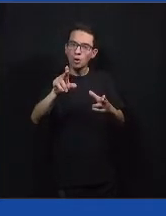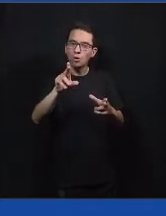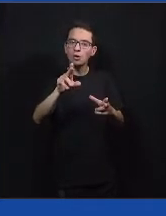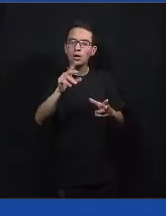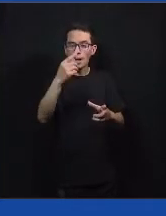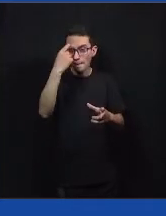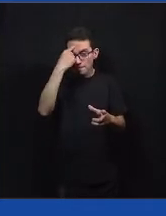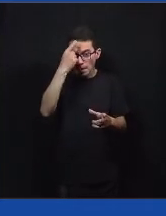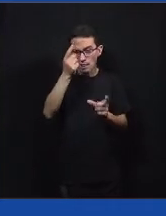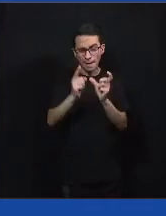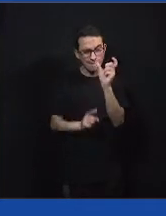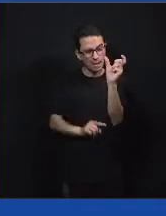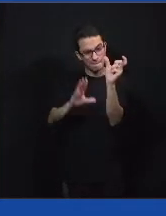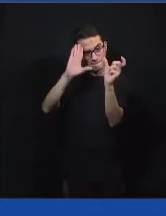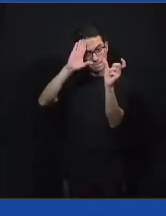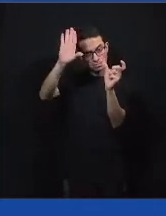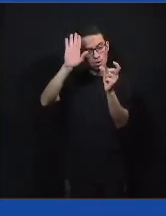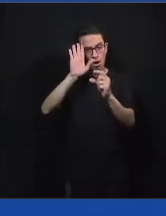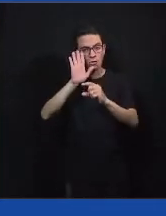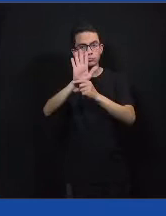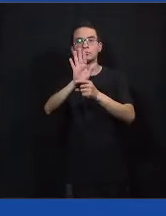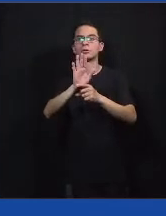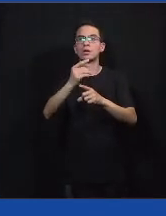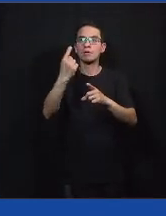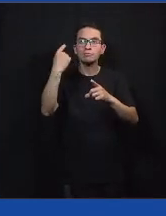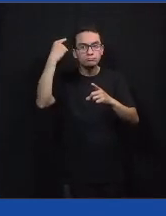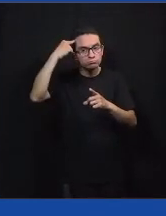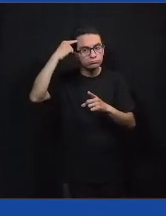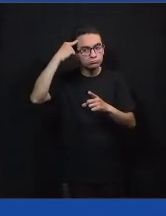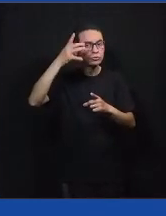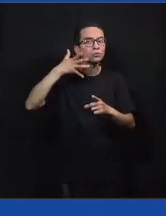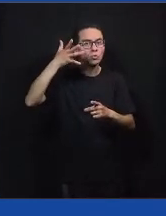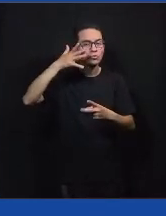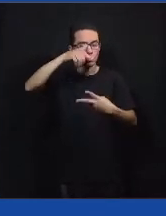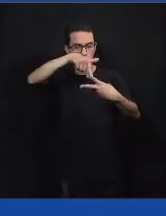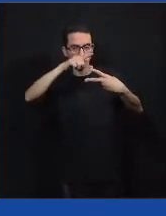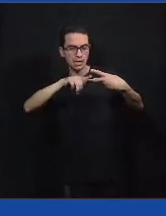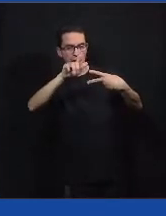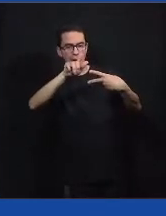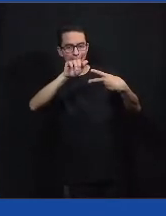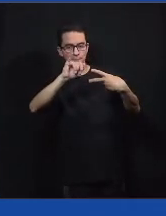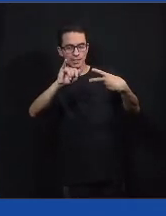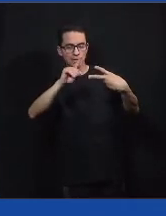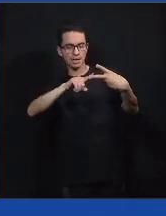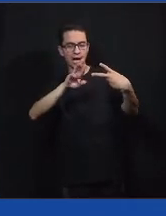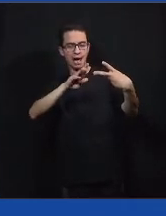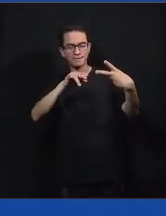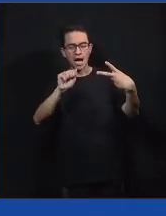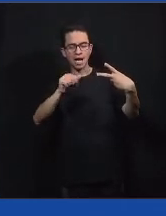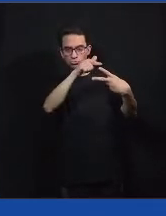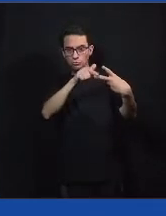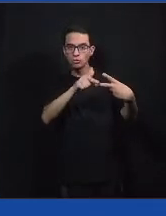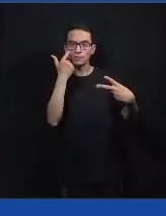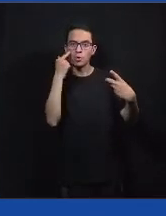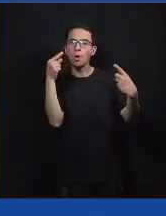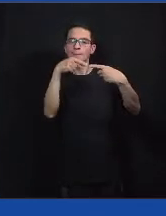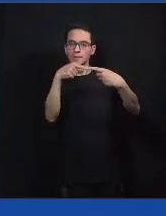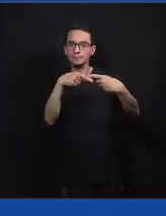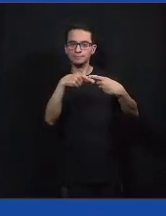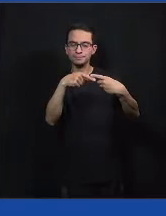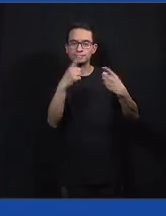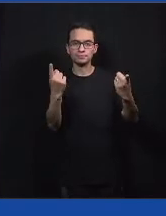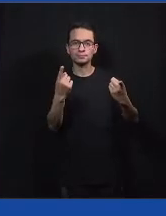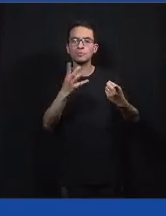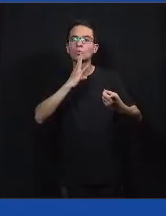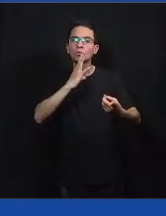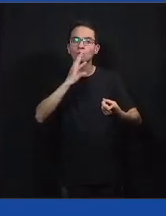ficando na memória de vocês a partir da escuta da Gabi e da Rafa. Tudo bem? Nós vamos construir um processo de construir o conhecimento a partir do que elas